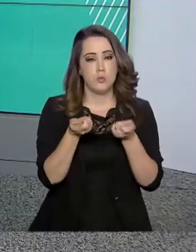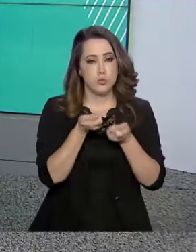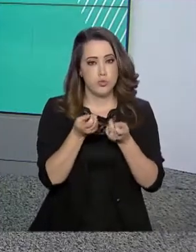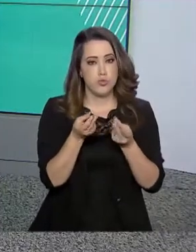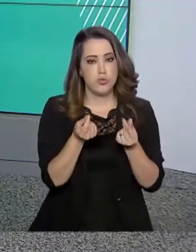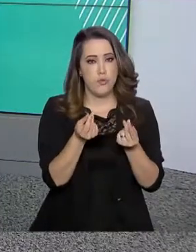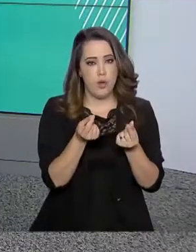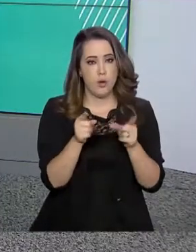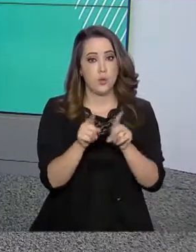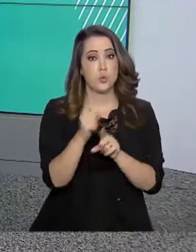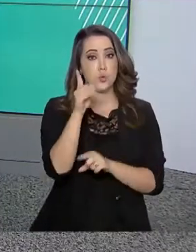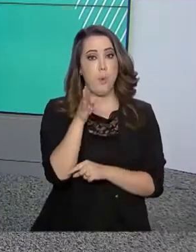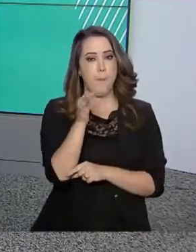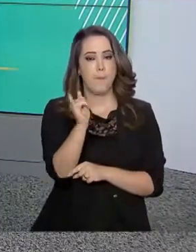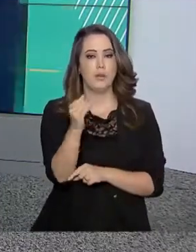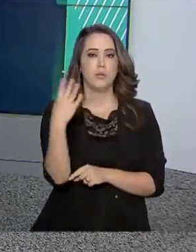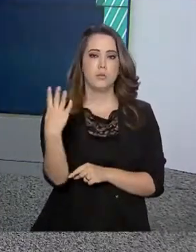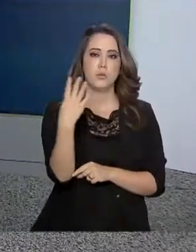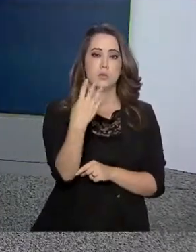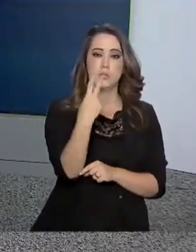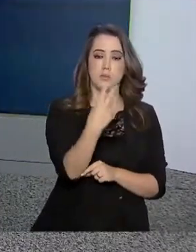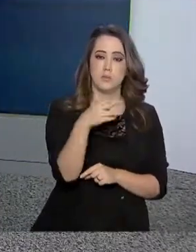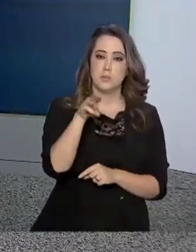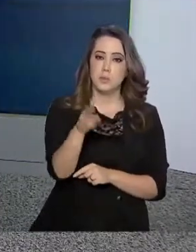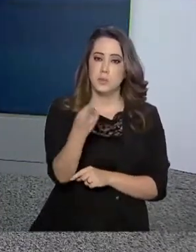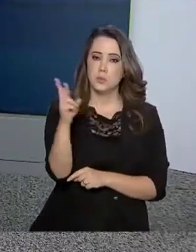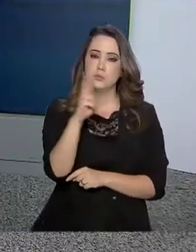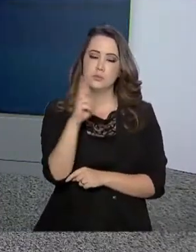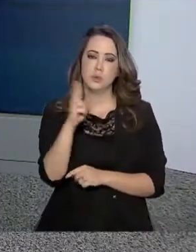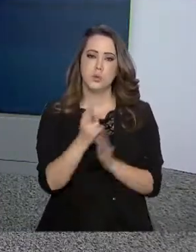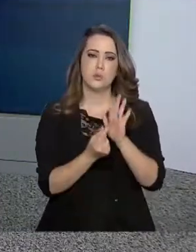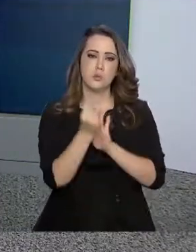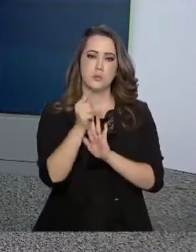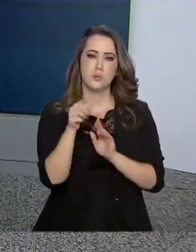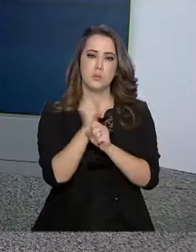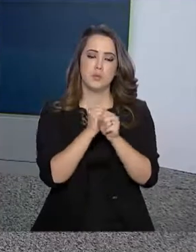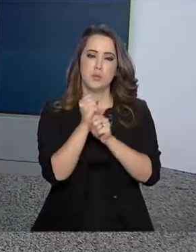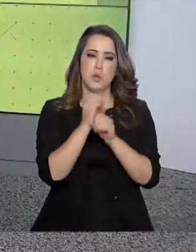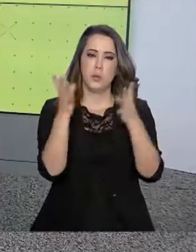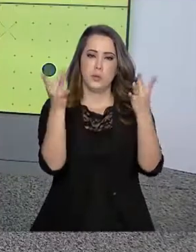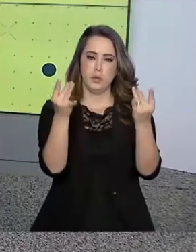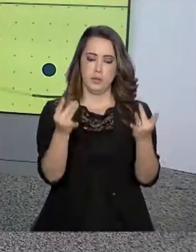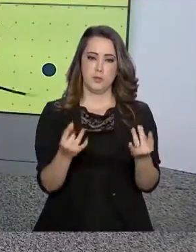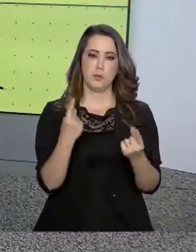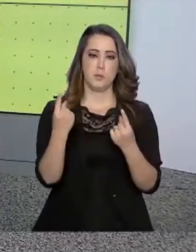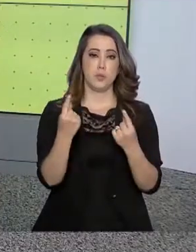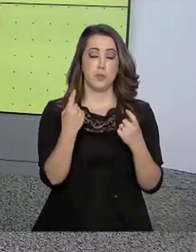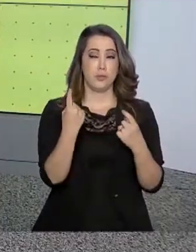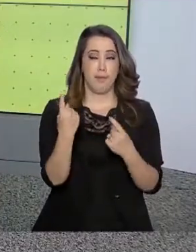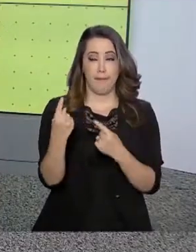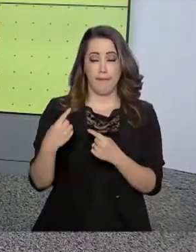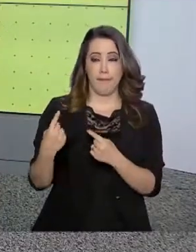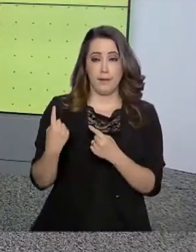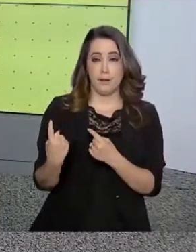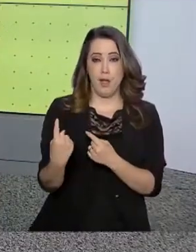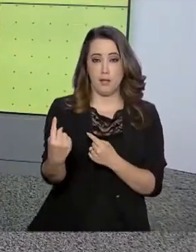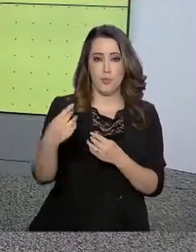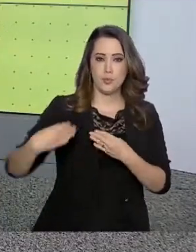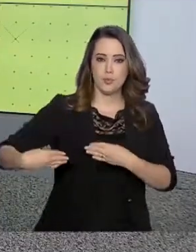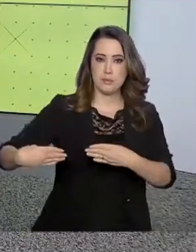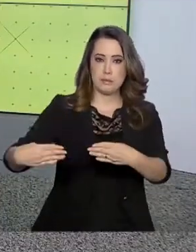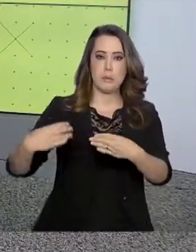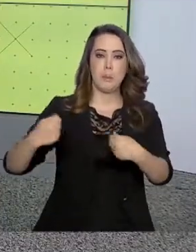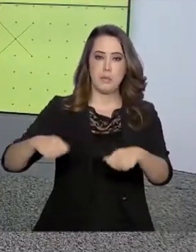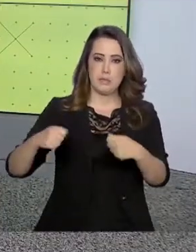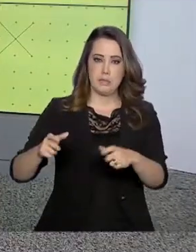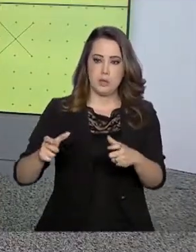,442 bilhão no orçamento deste ano. O detalhamento de onde cada ministério terá que cortar